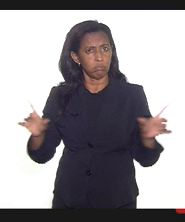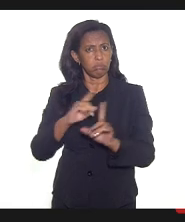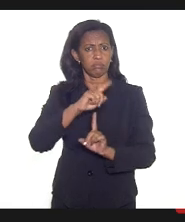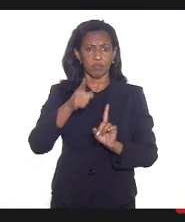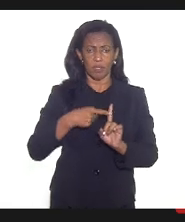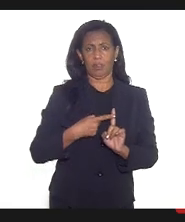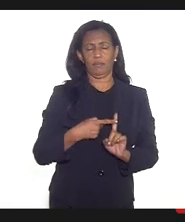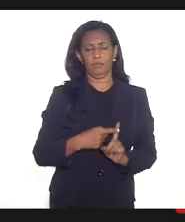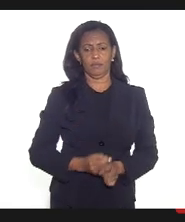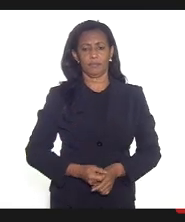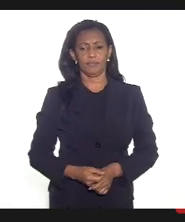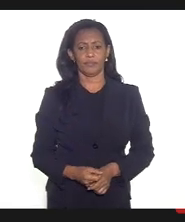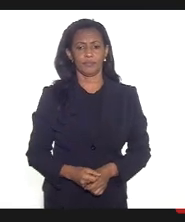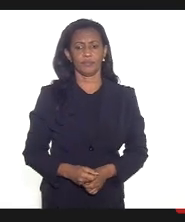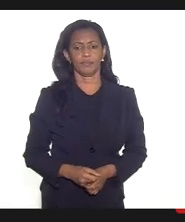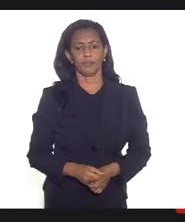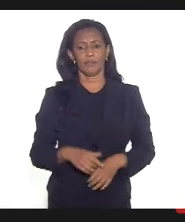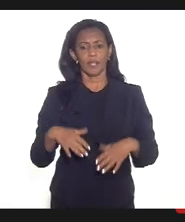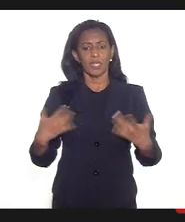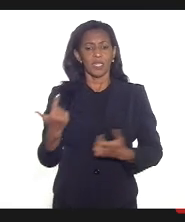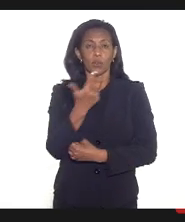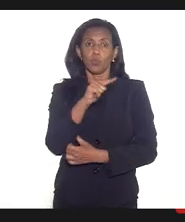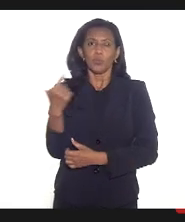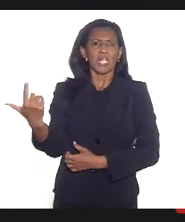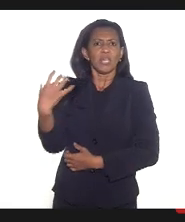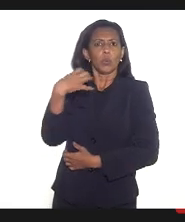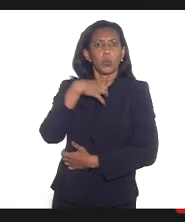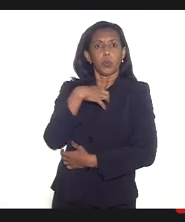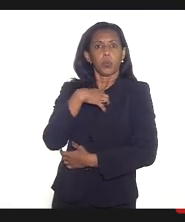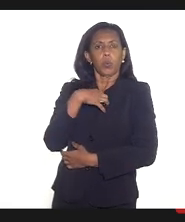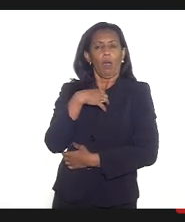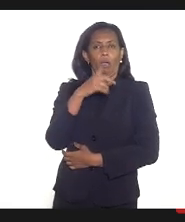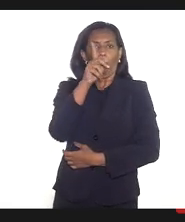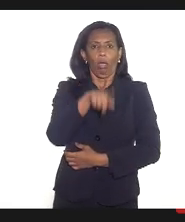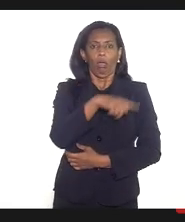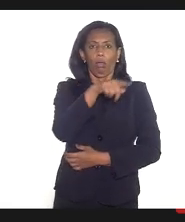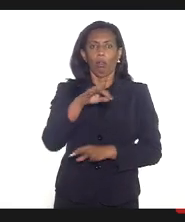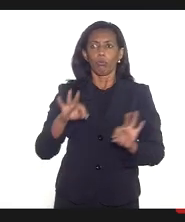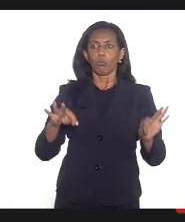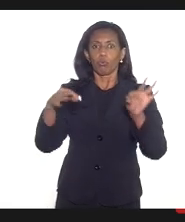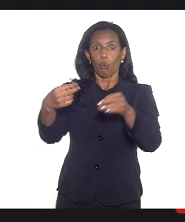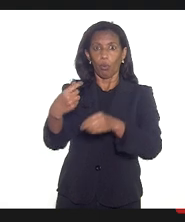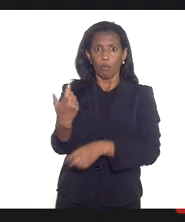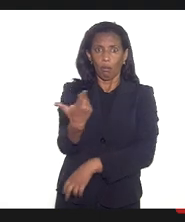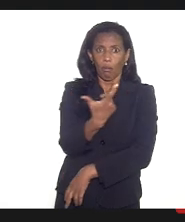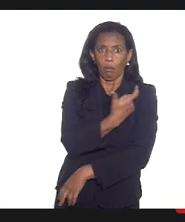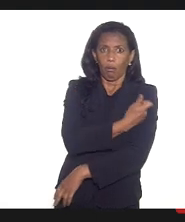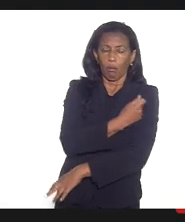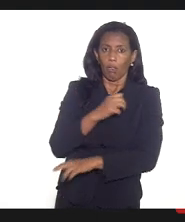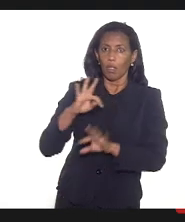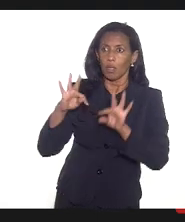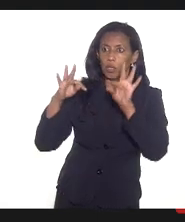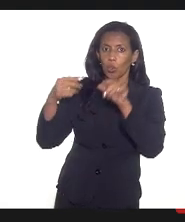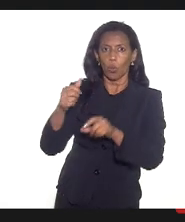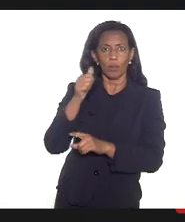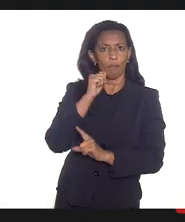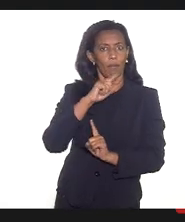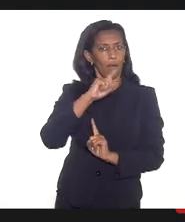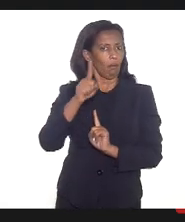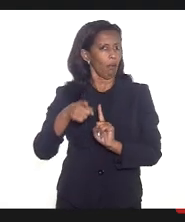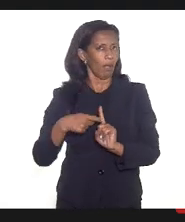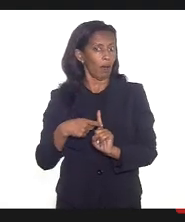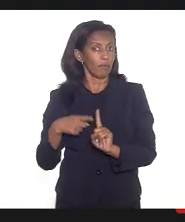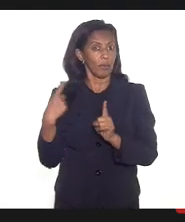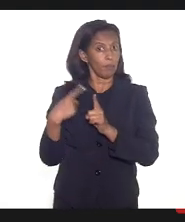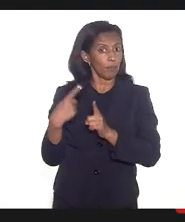tomadas. E não tem sentido suspender todas as vacinas em todas as gestantes, porque